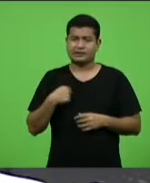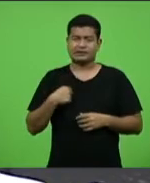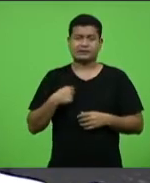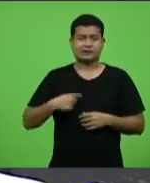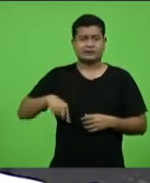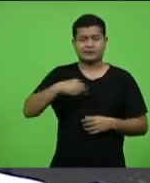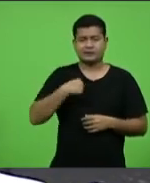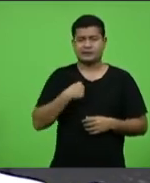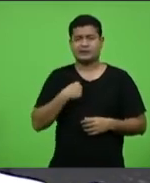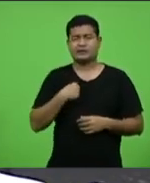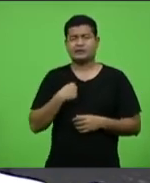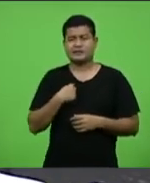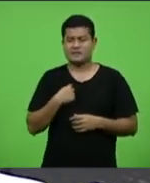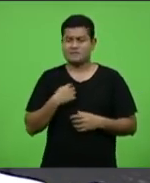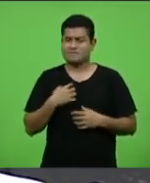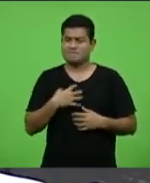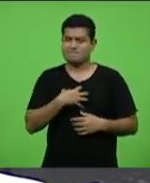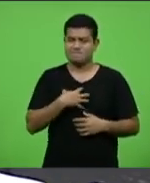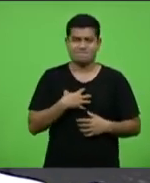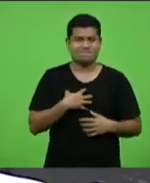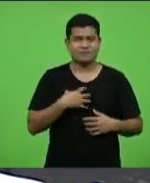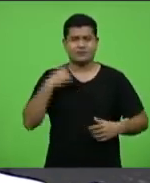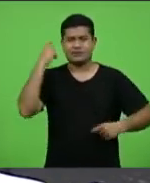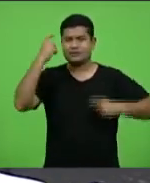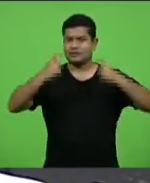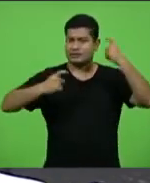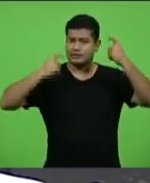mais preocupados